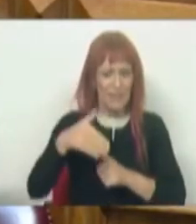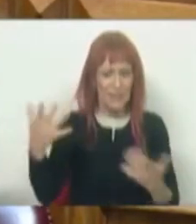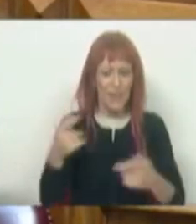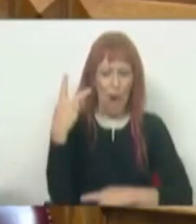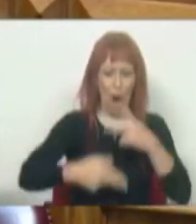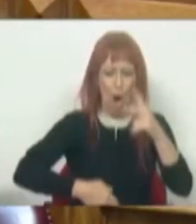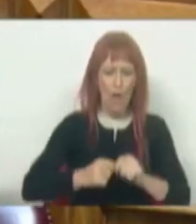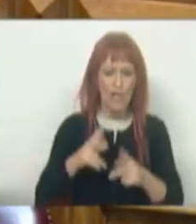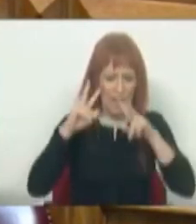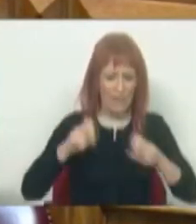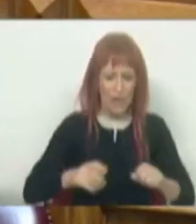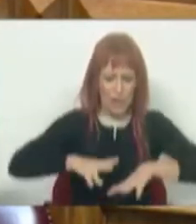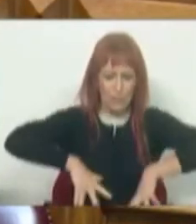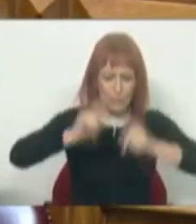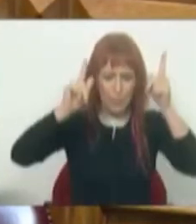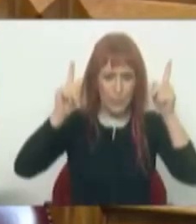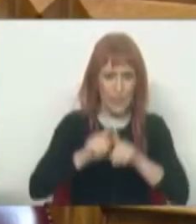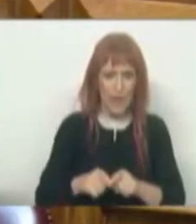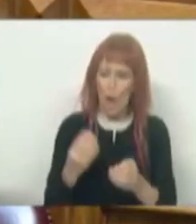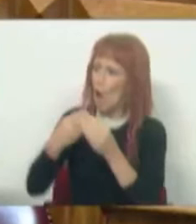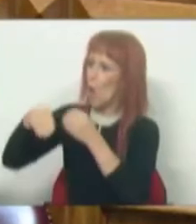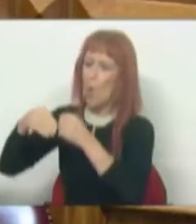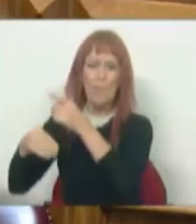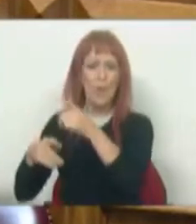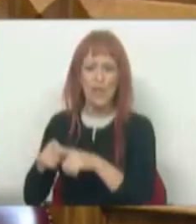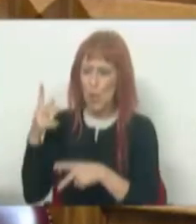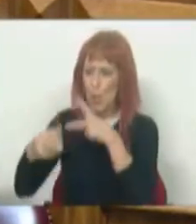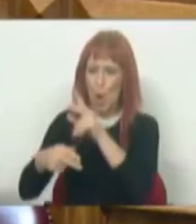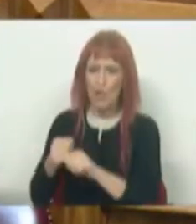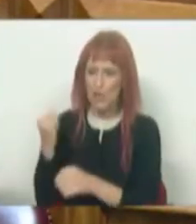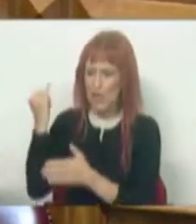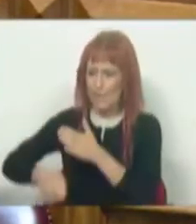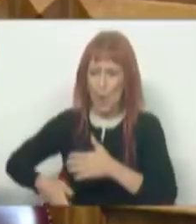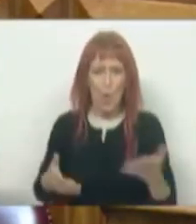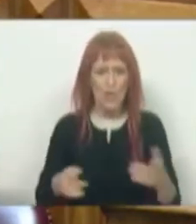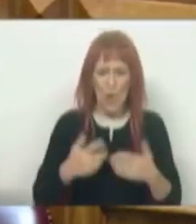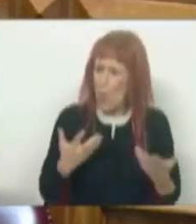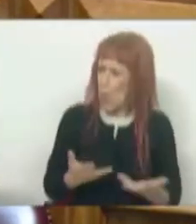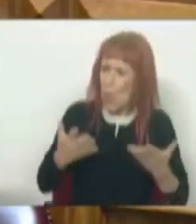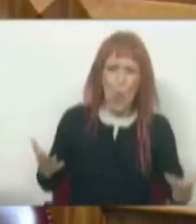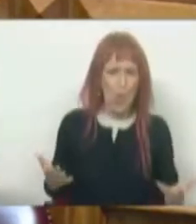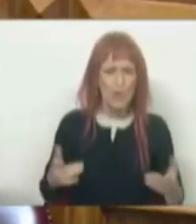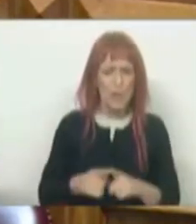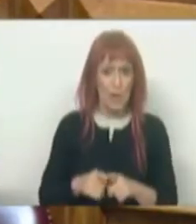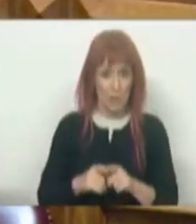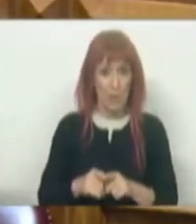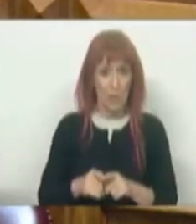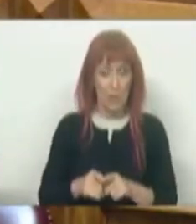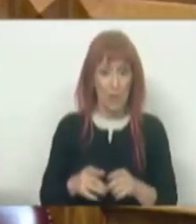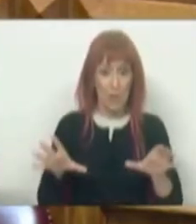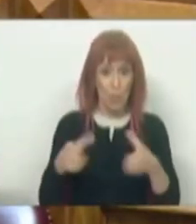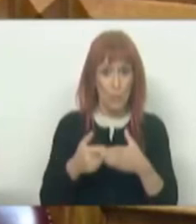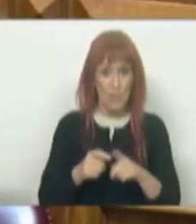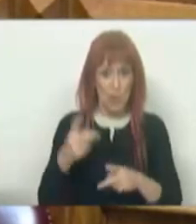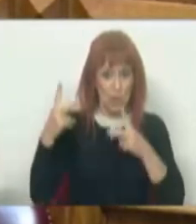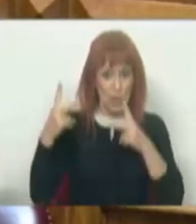cortes em investigação e desenvolvimento para compensar os cortes nos impostos. E hoje, na Comissão